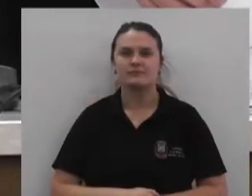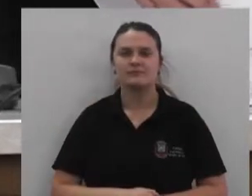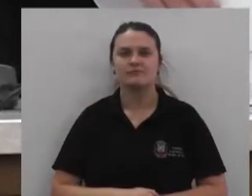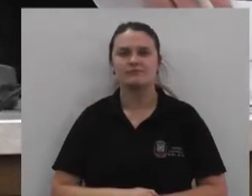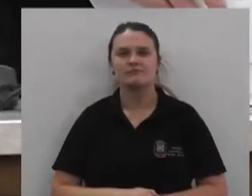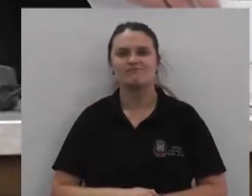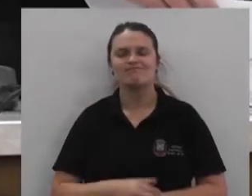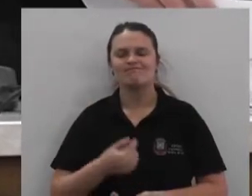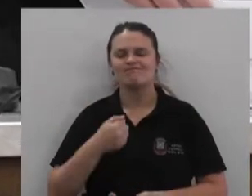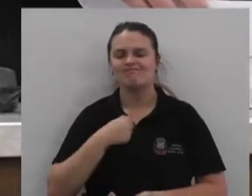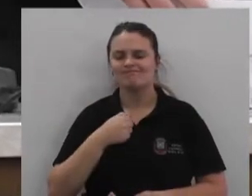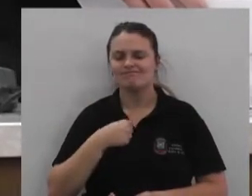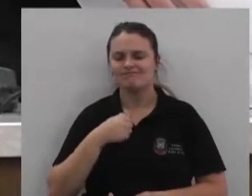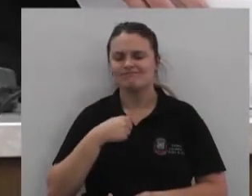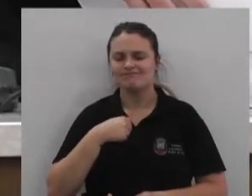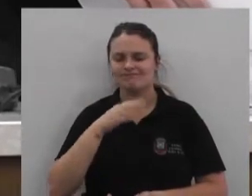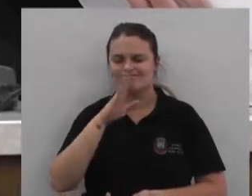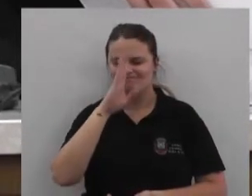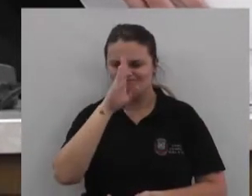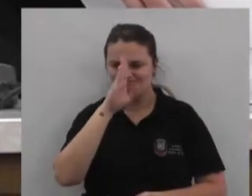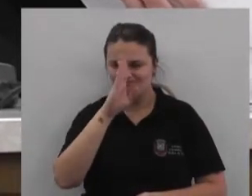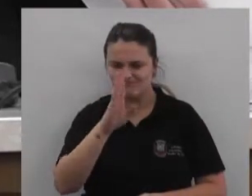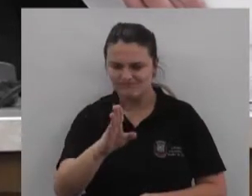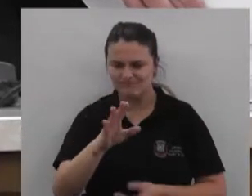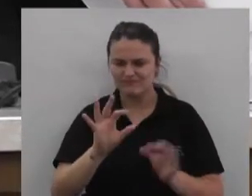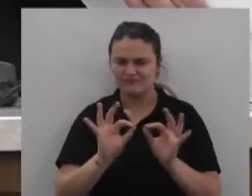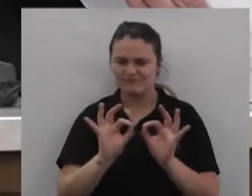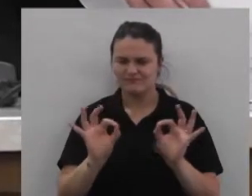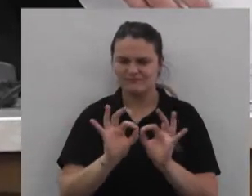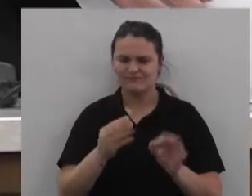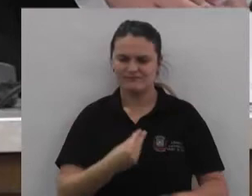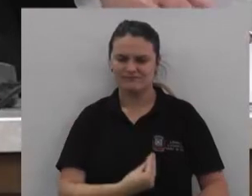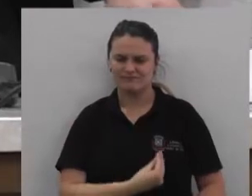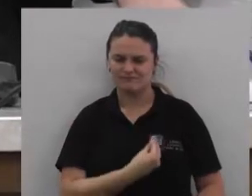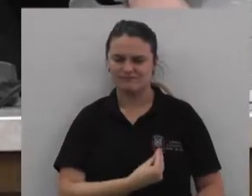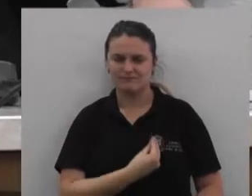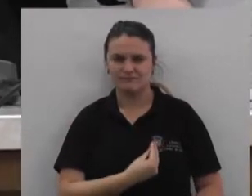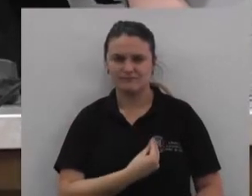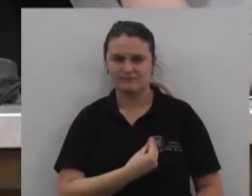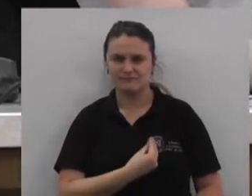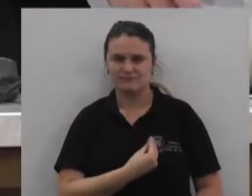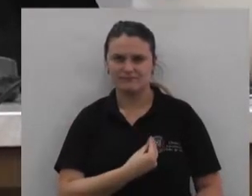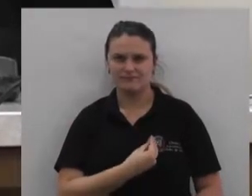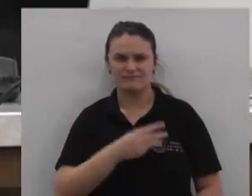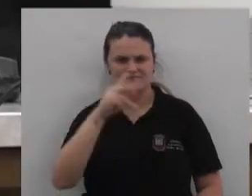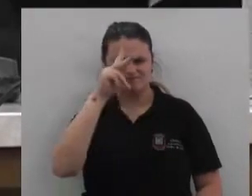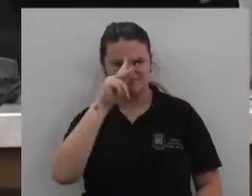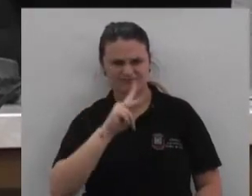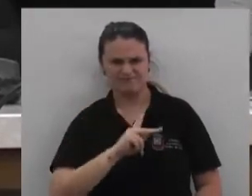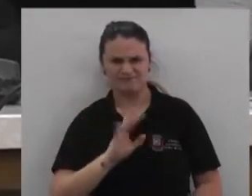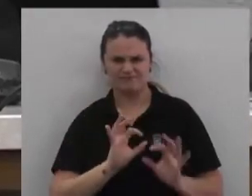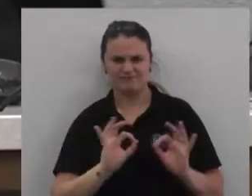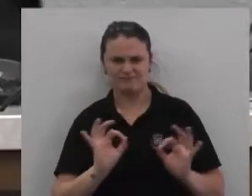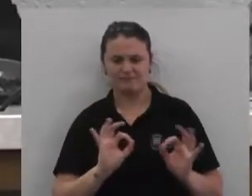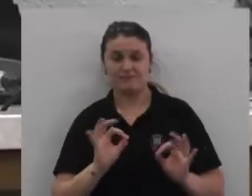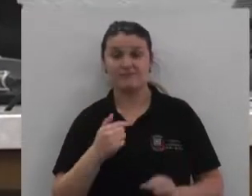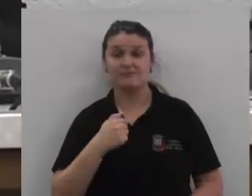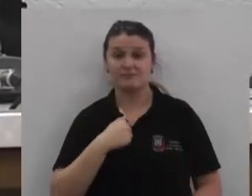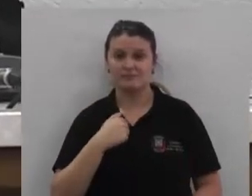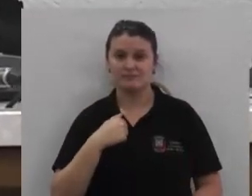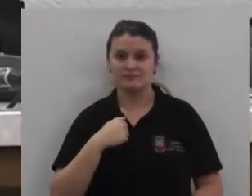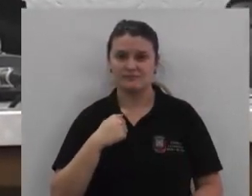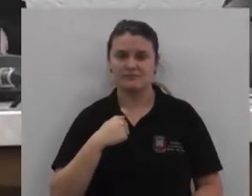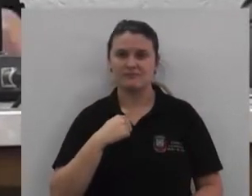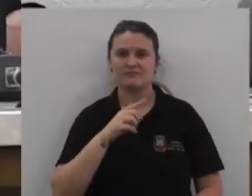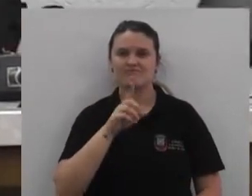Não ando atrás de grandezas Nem de maravilhas Que me ultrapassam Não, eu